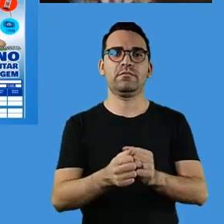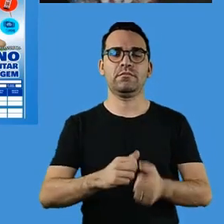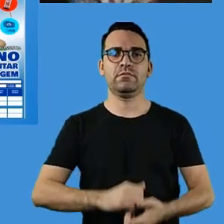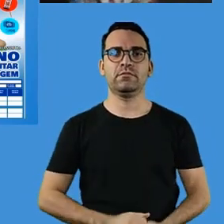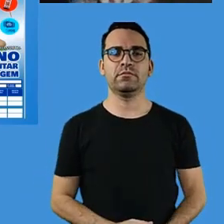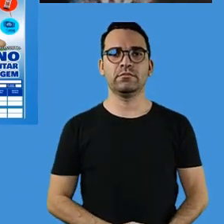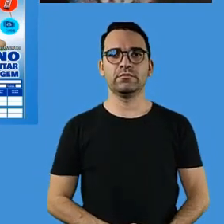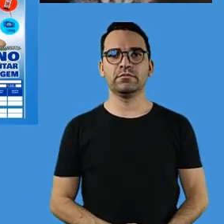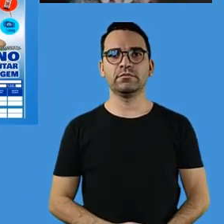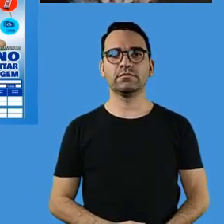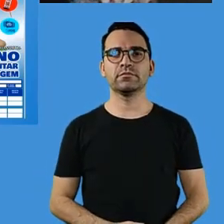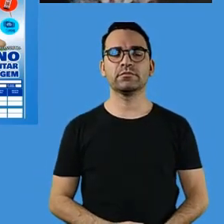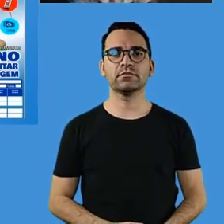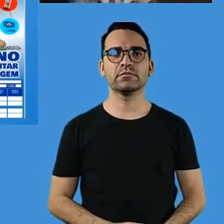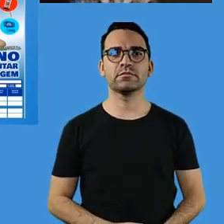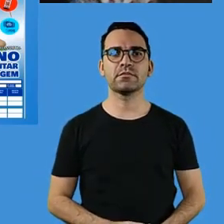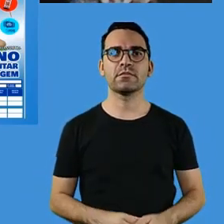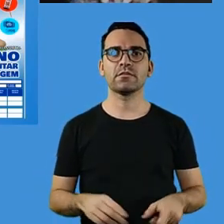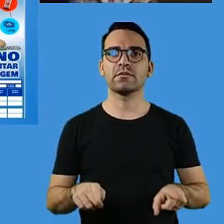necessidade.